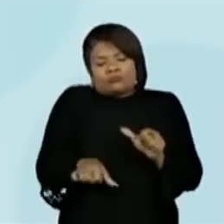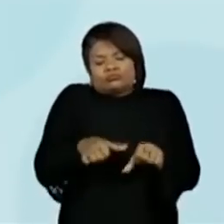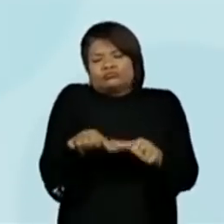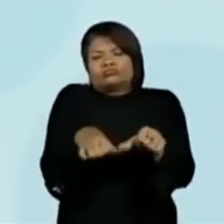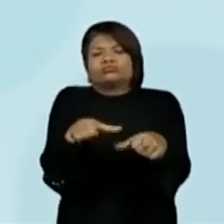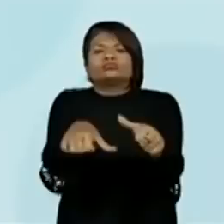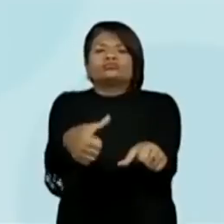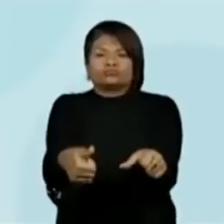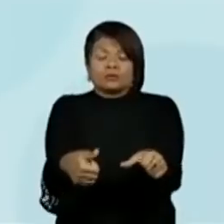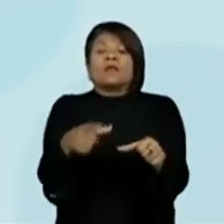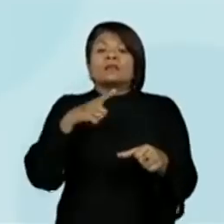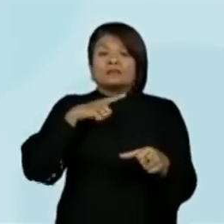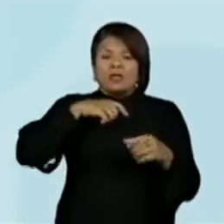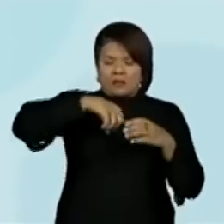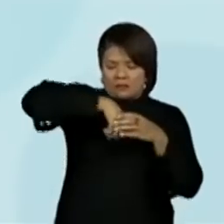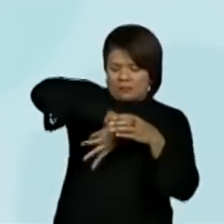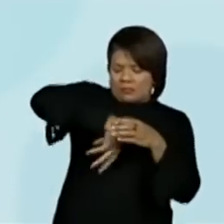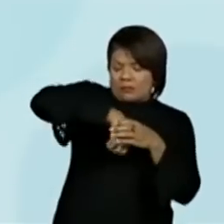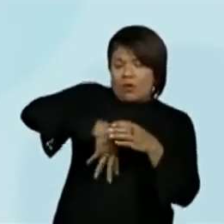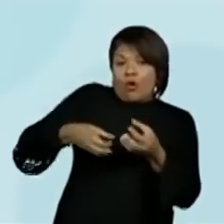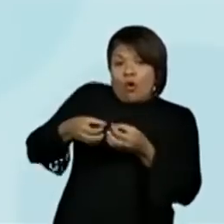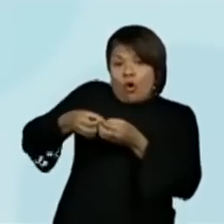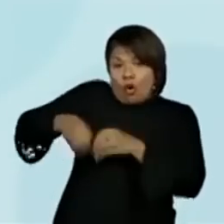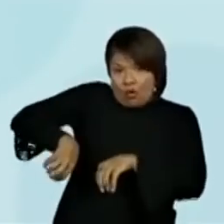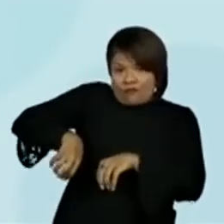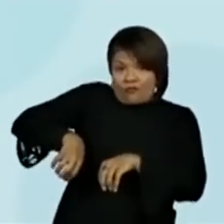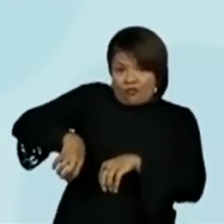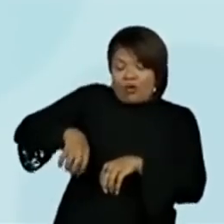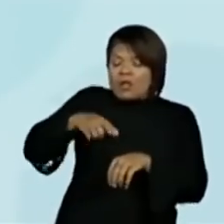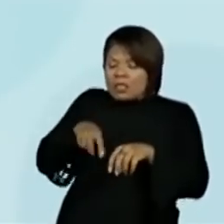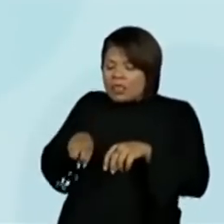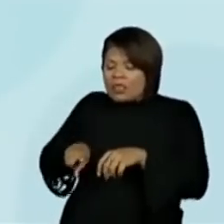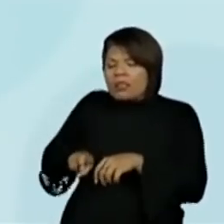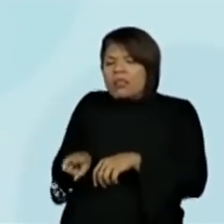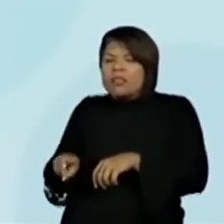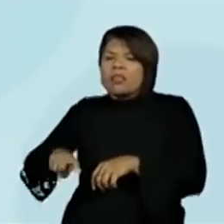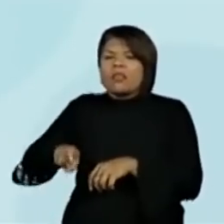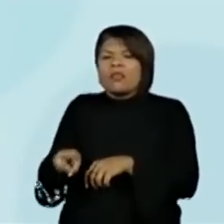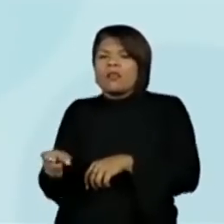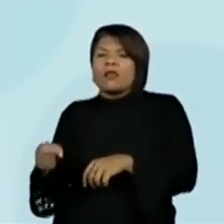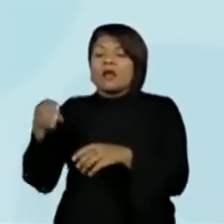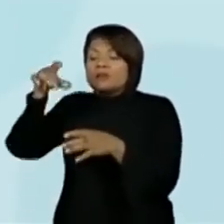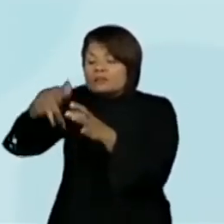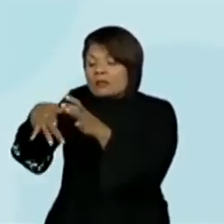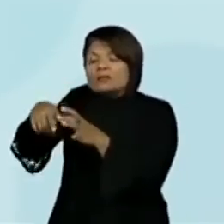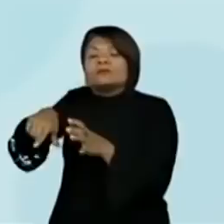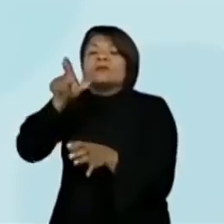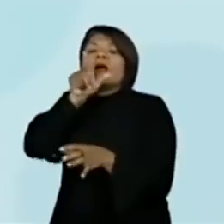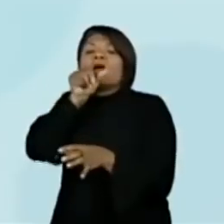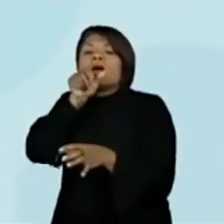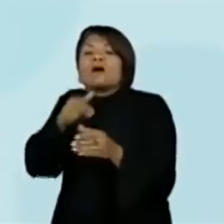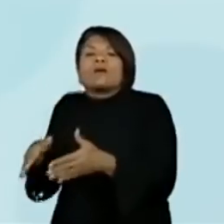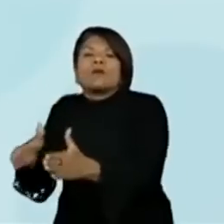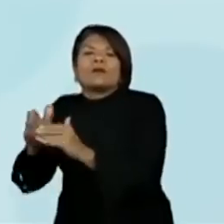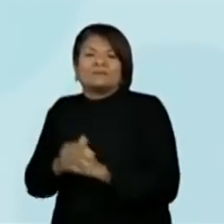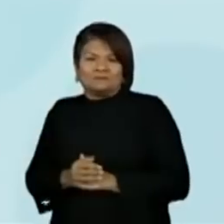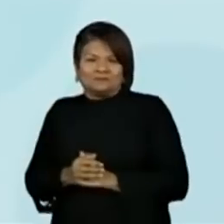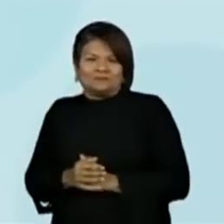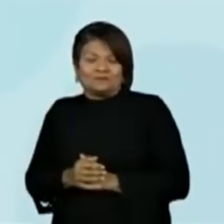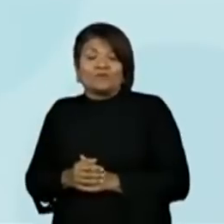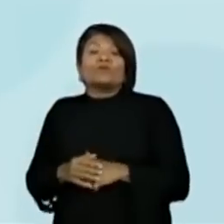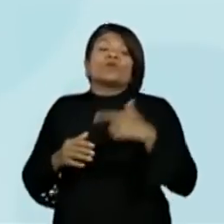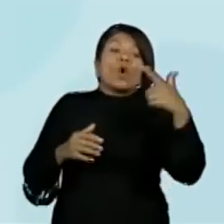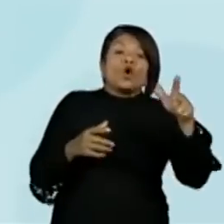primitivas põem ovos e as larvas são aquáticas. Algumas das modernas também põem ovos, mas fazem isso